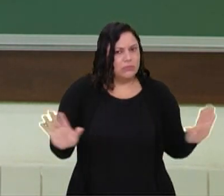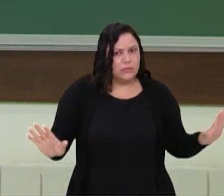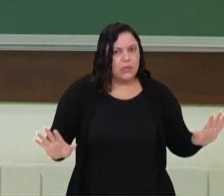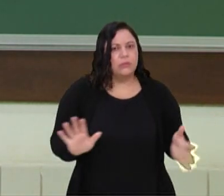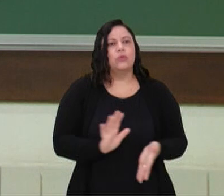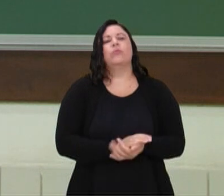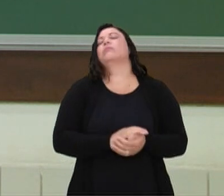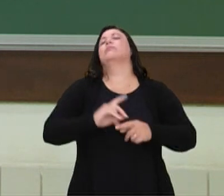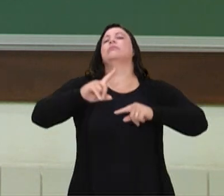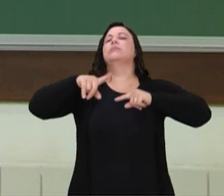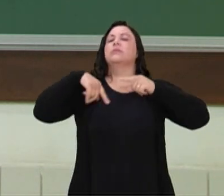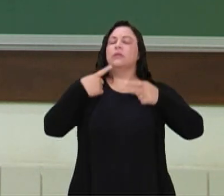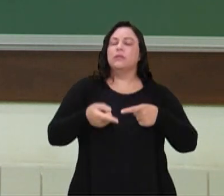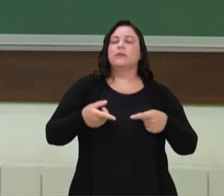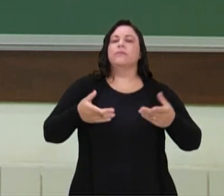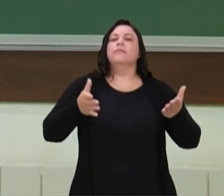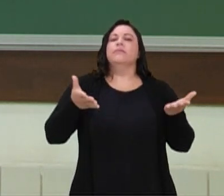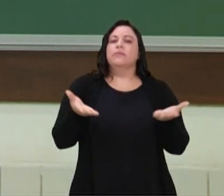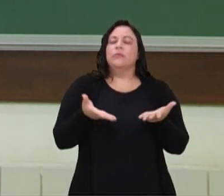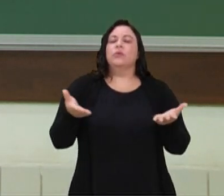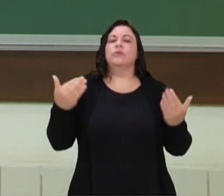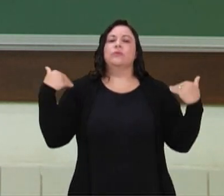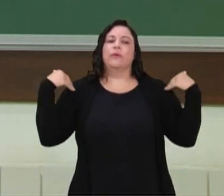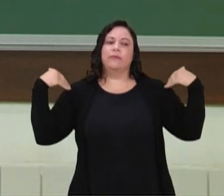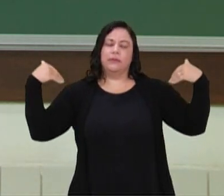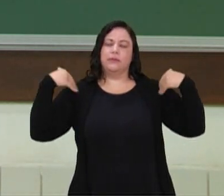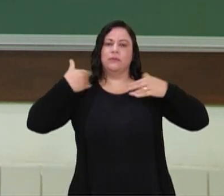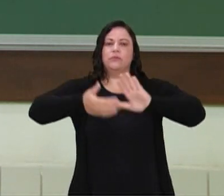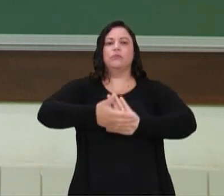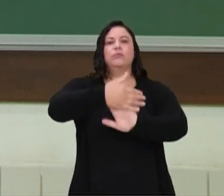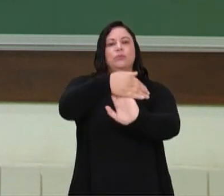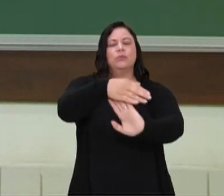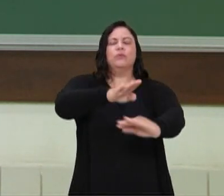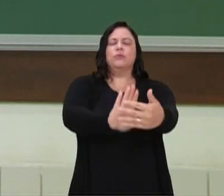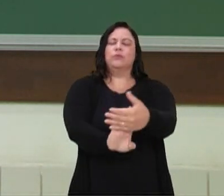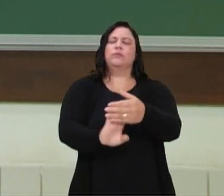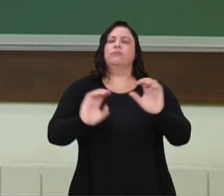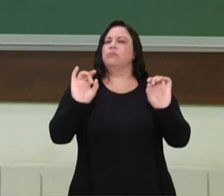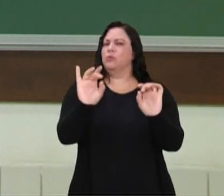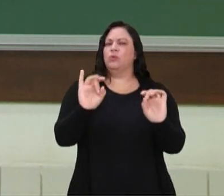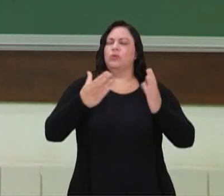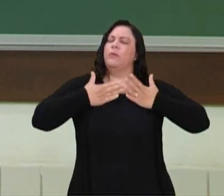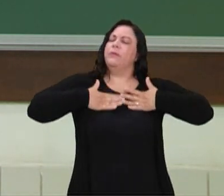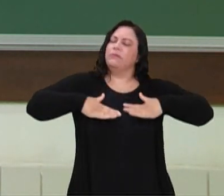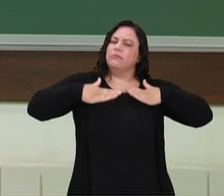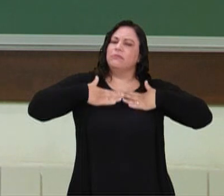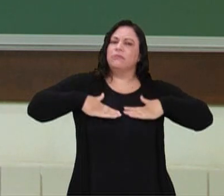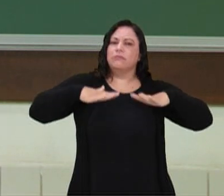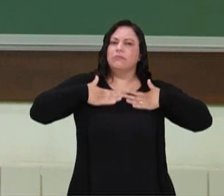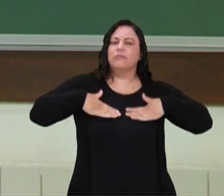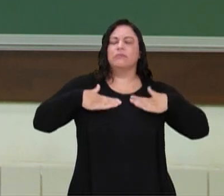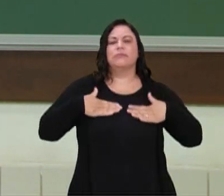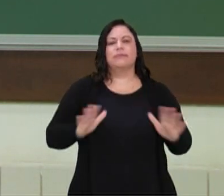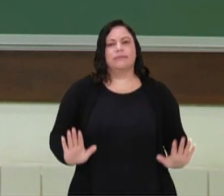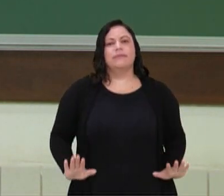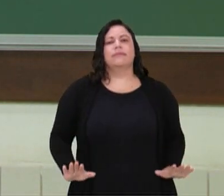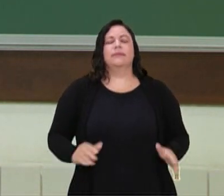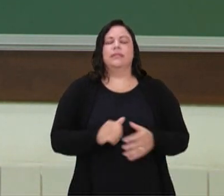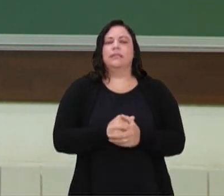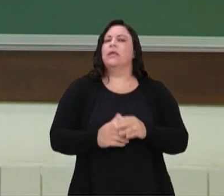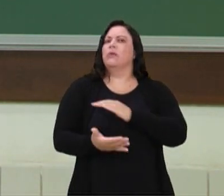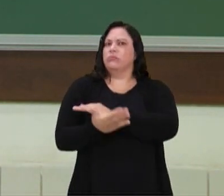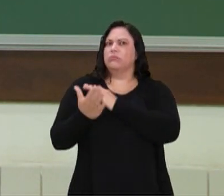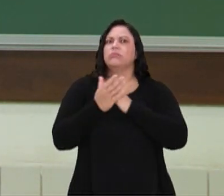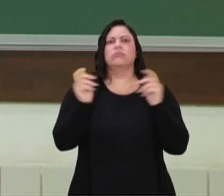vai fazer um trabalho físico com exercícios para relaxar e para descansar. Isso auxilia bastante até no